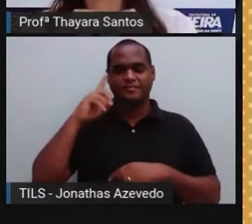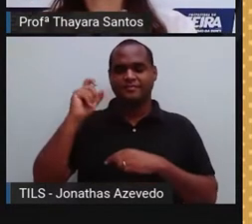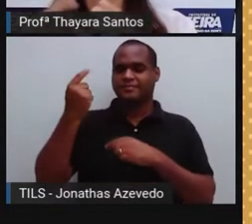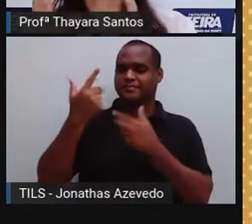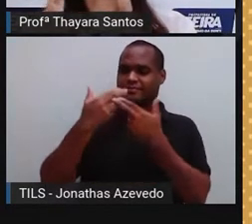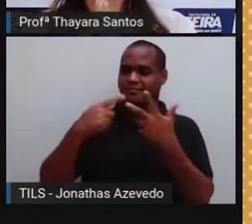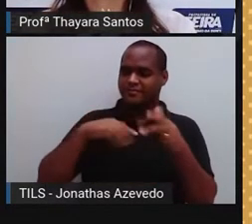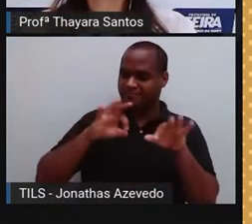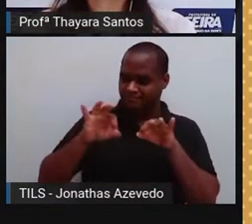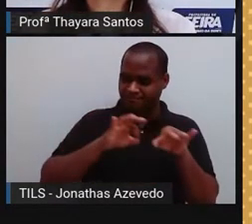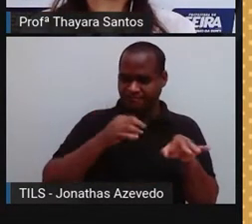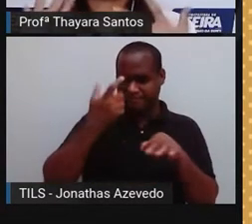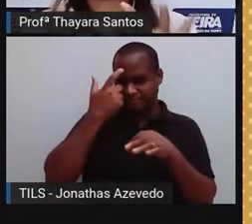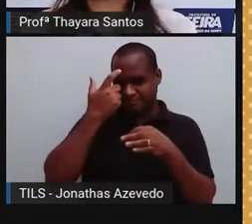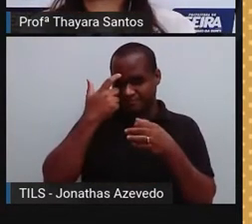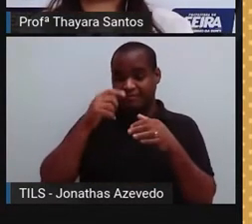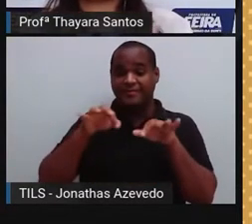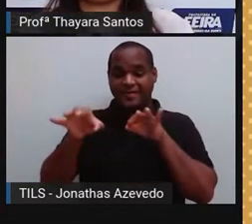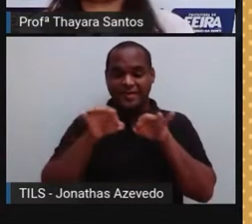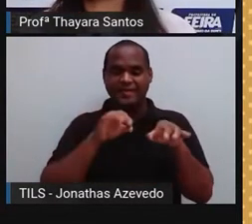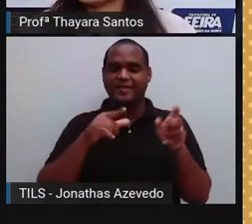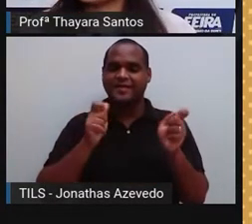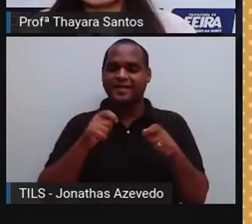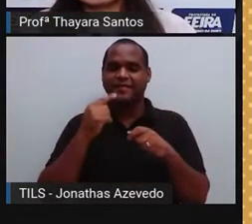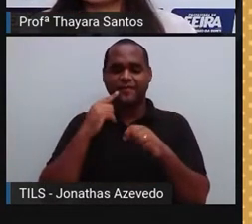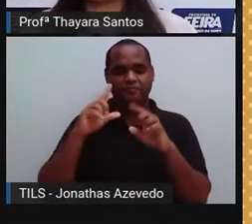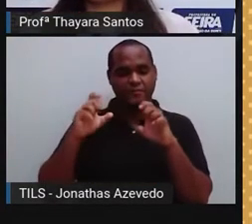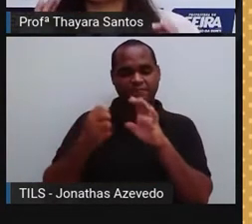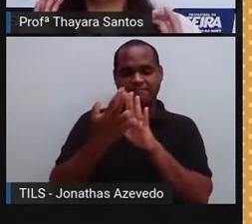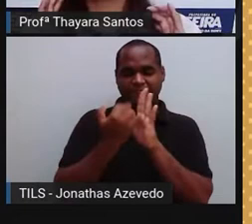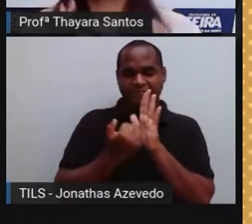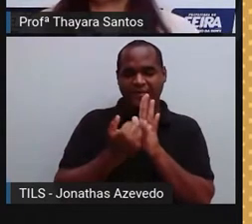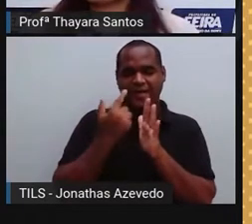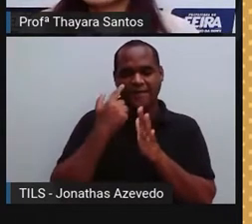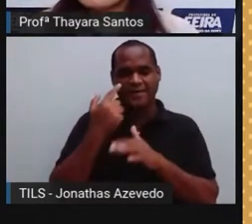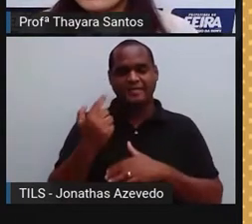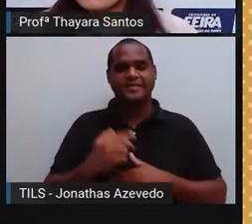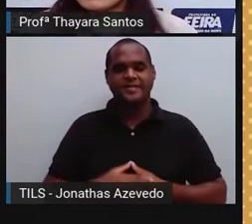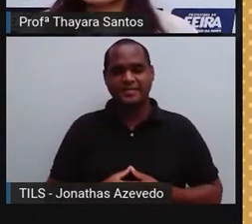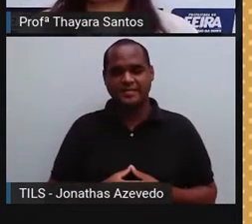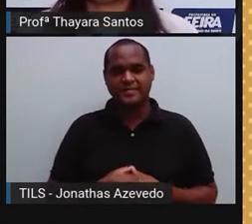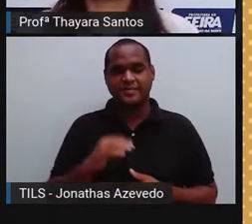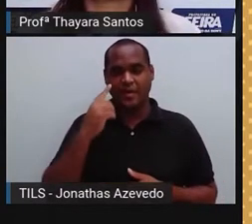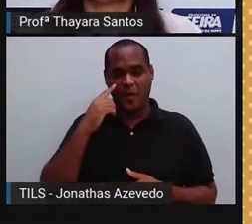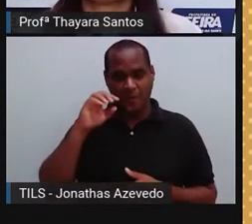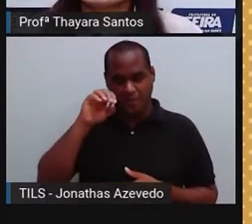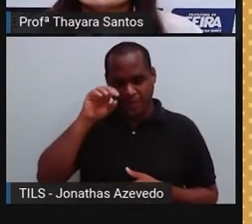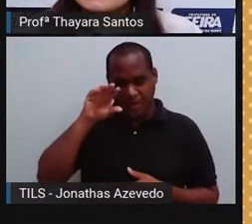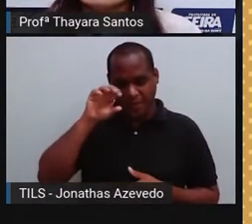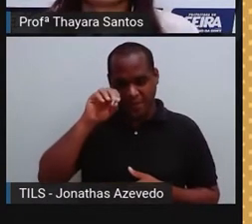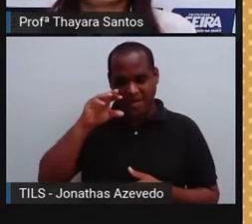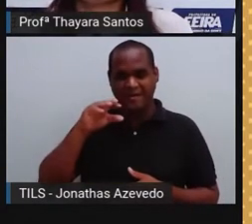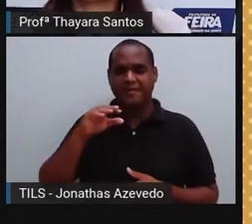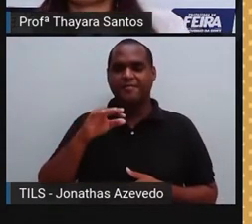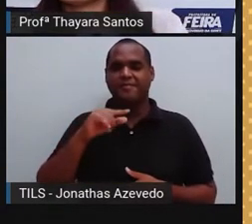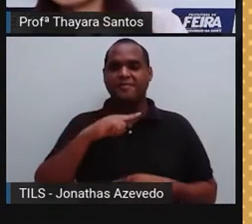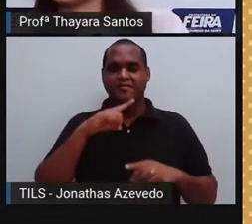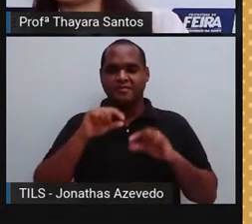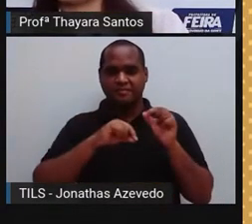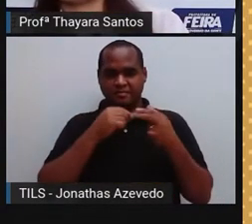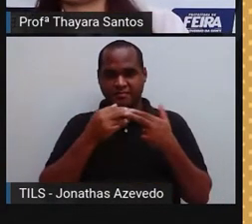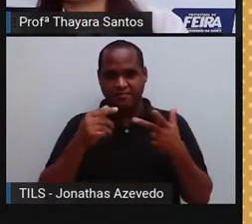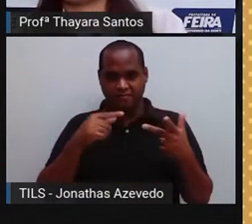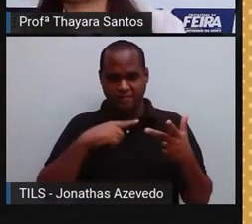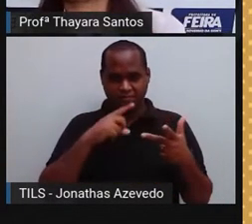organizados pelo nosso cérebro e vai ser transformado em uma imagem que é o que a gente enxerga. No nosso globo ocular, a gente tem duas células muito